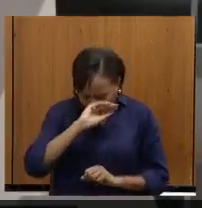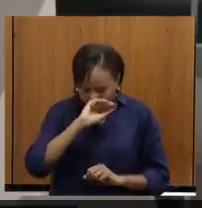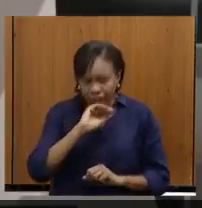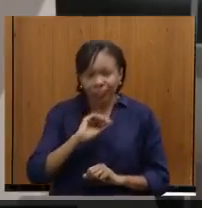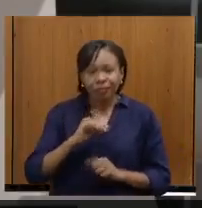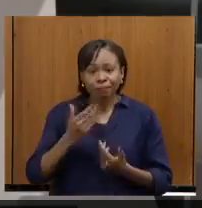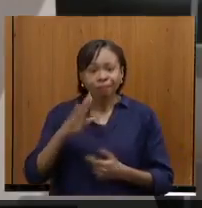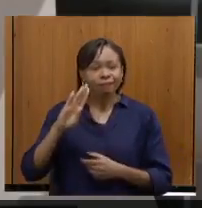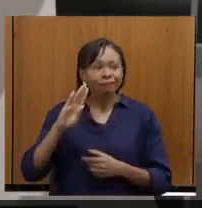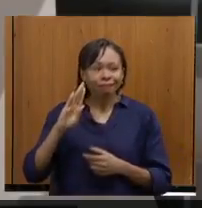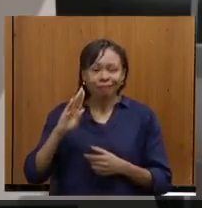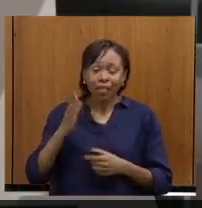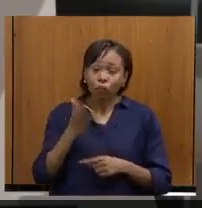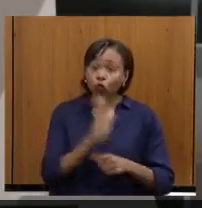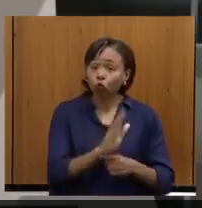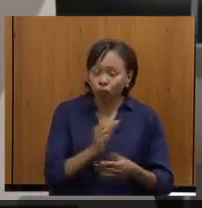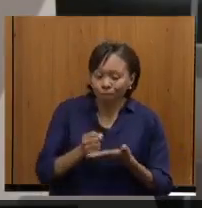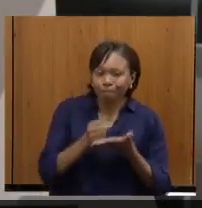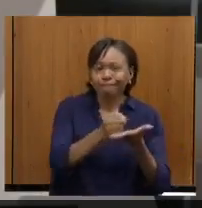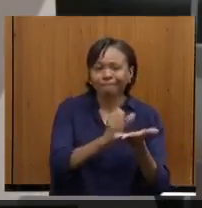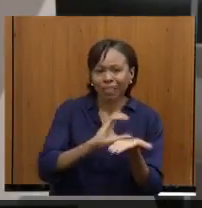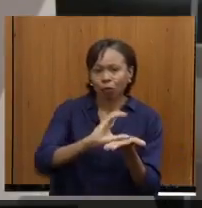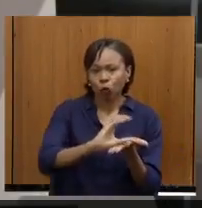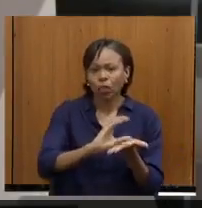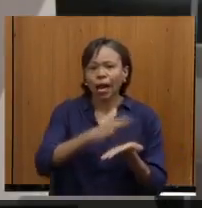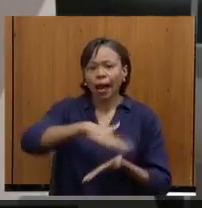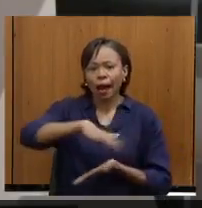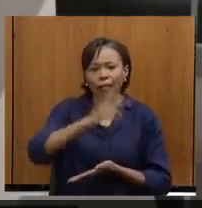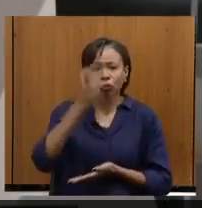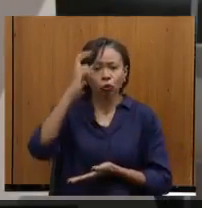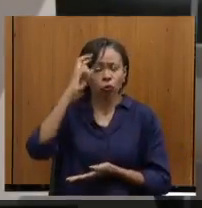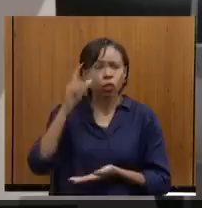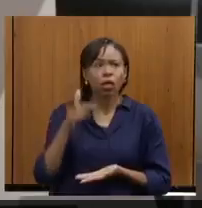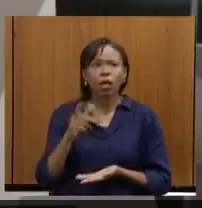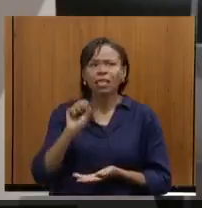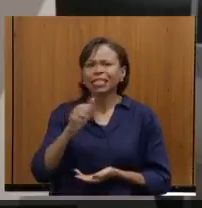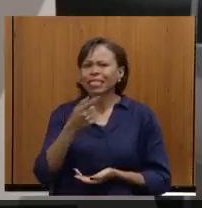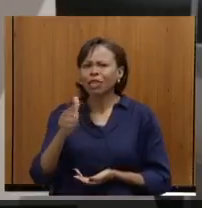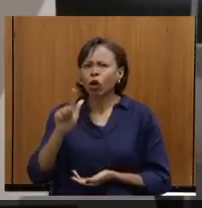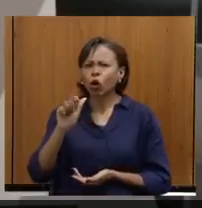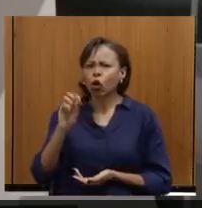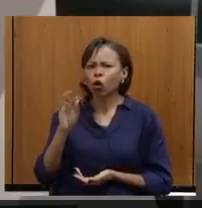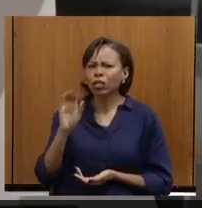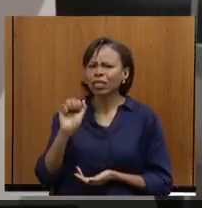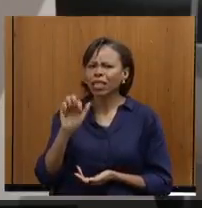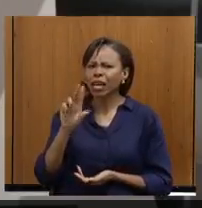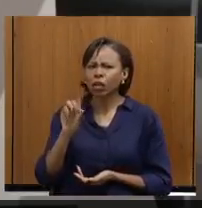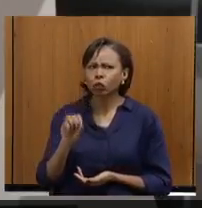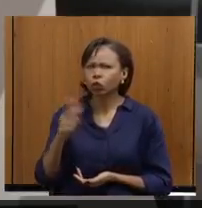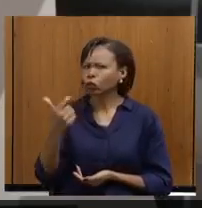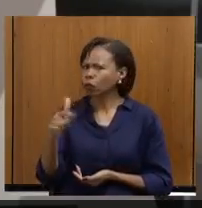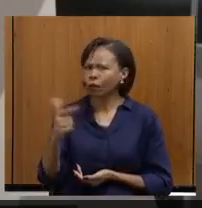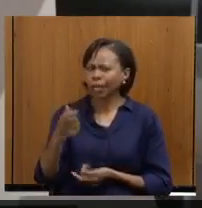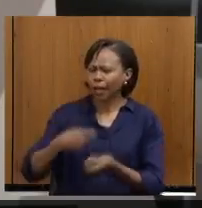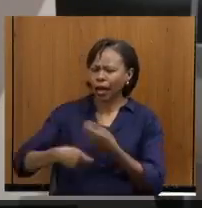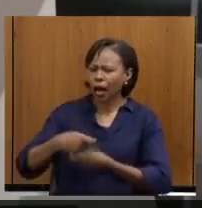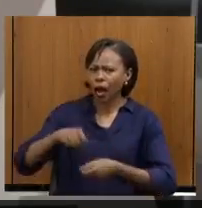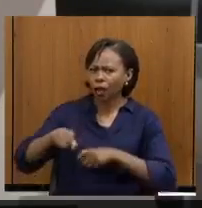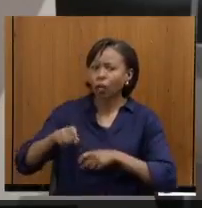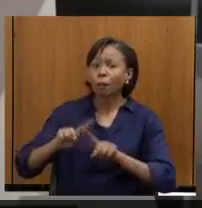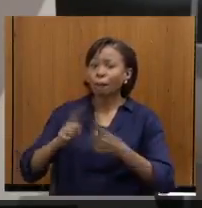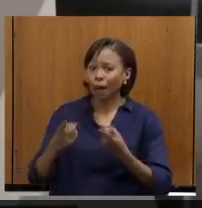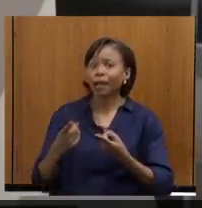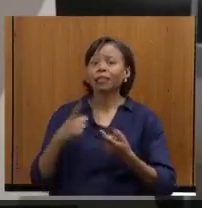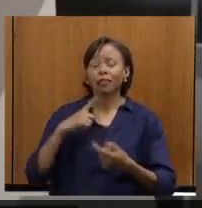A minha cidade, São Gotardo, não tem indústria. Tem indústria do agronegócio, de serviços, mas tem um comércio vibrante. 20 empresas vão